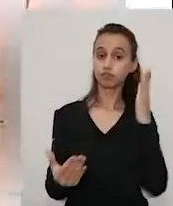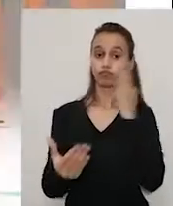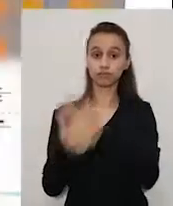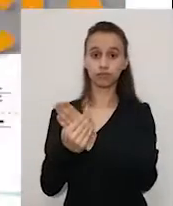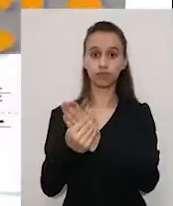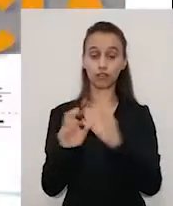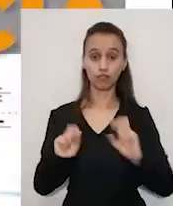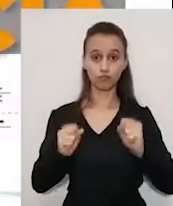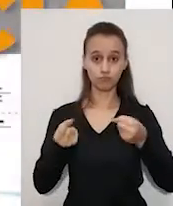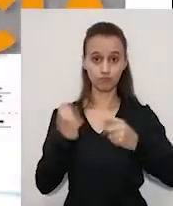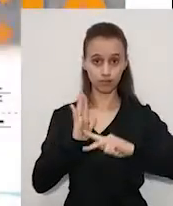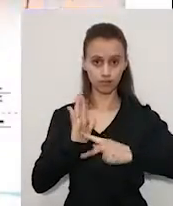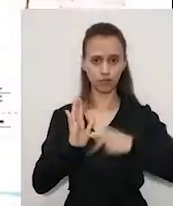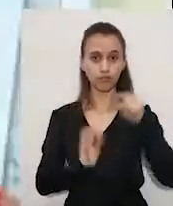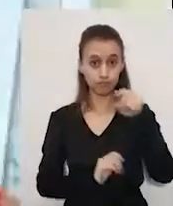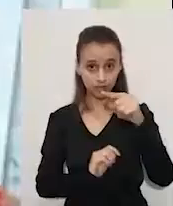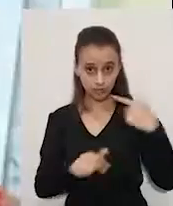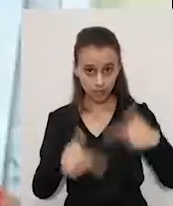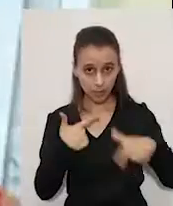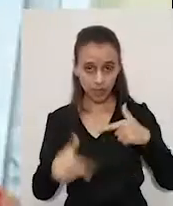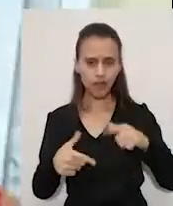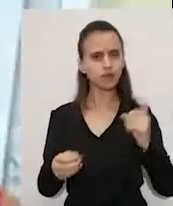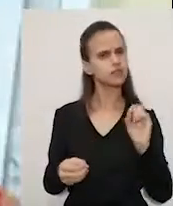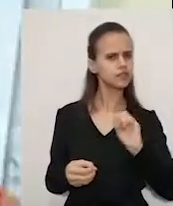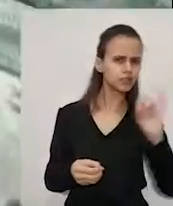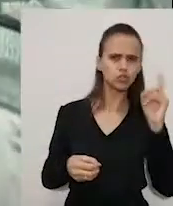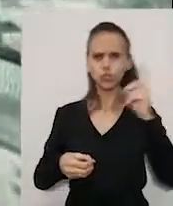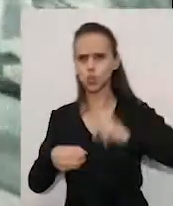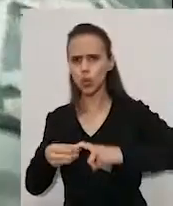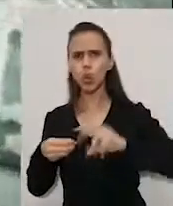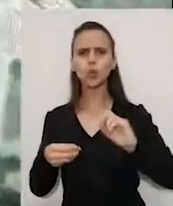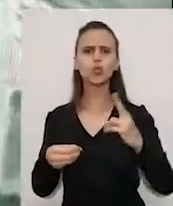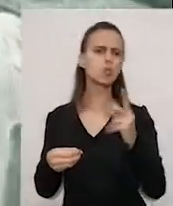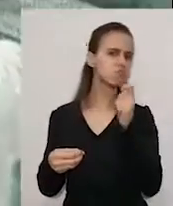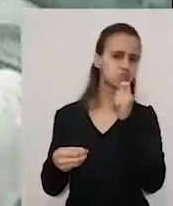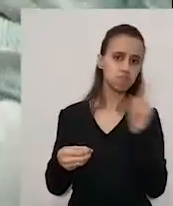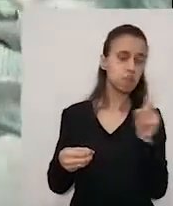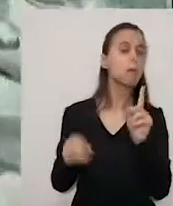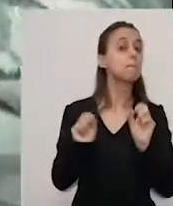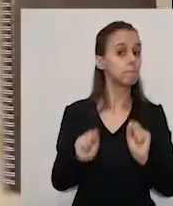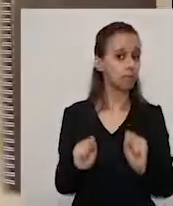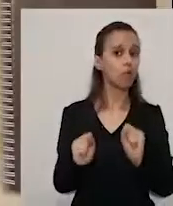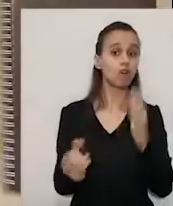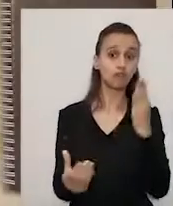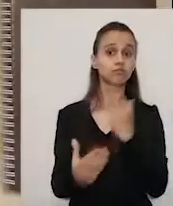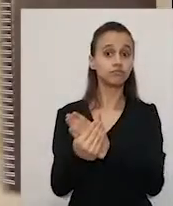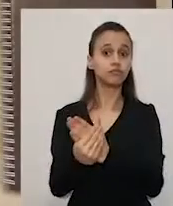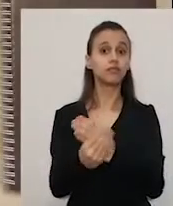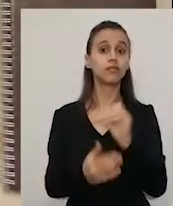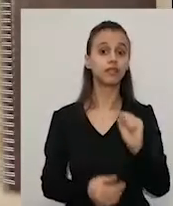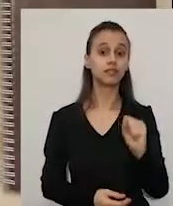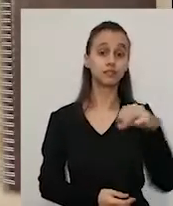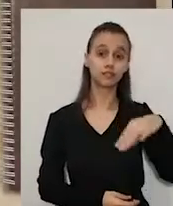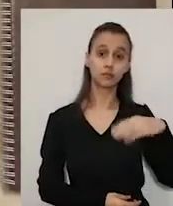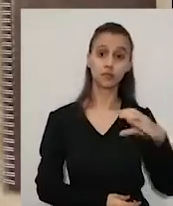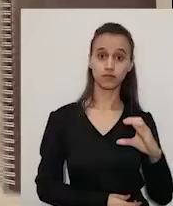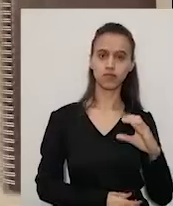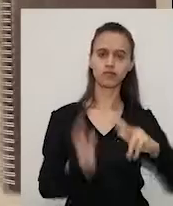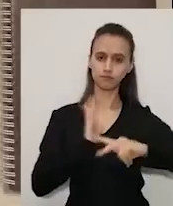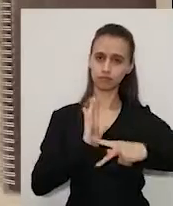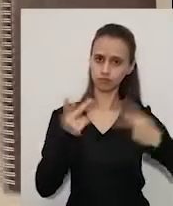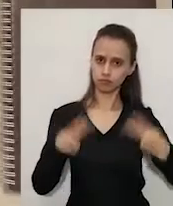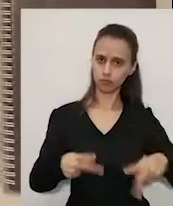trabalhador, sócio e não sócio do sindicato, pode aderir pelo SMC. Todas as